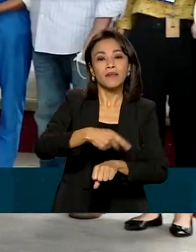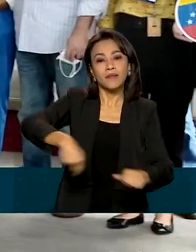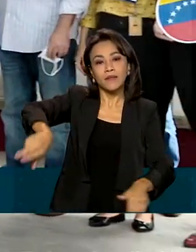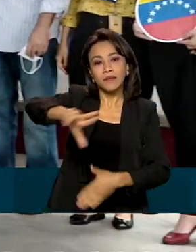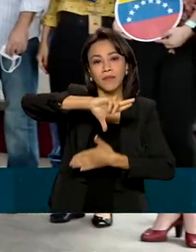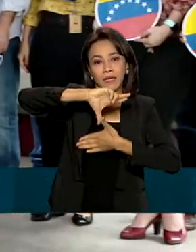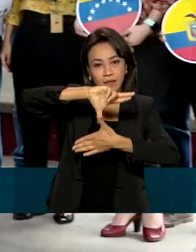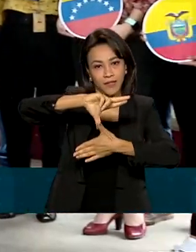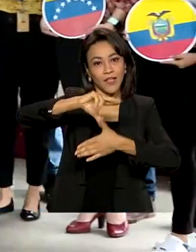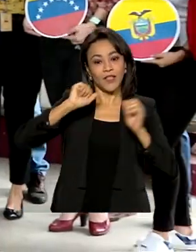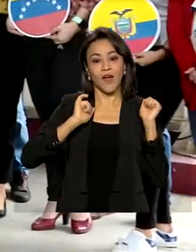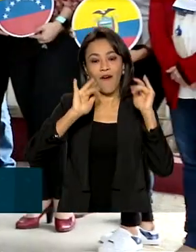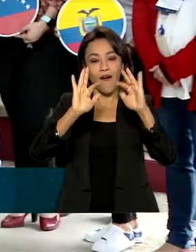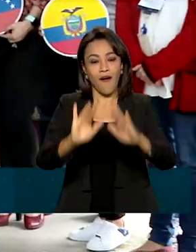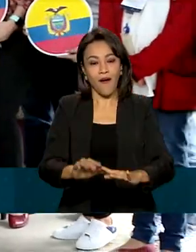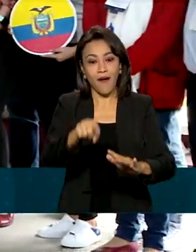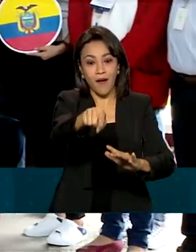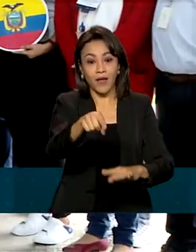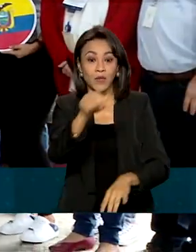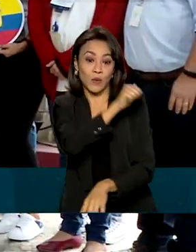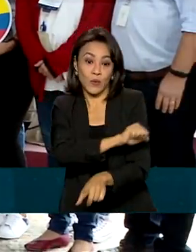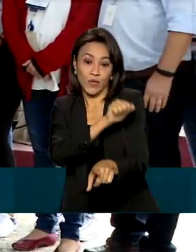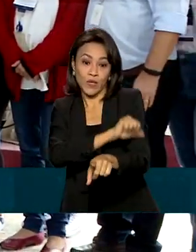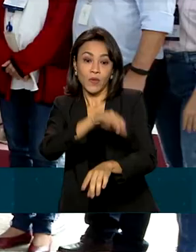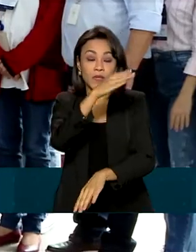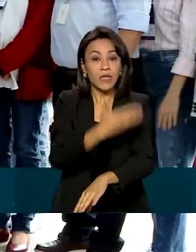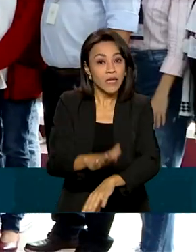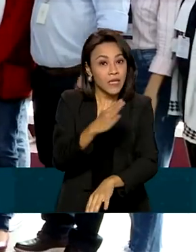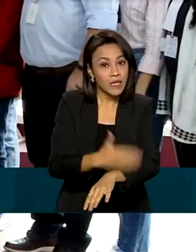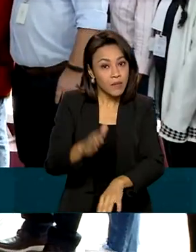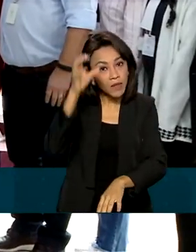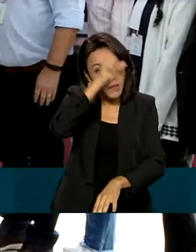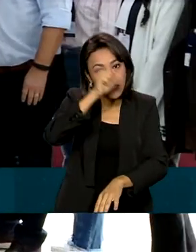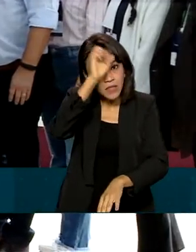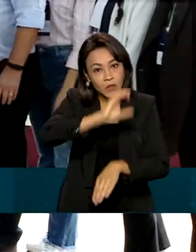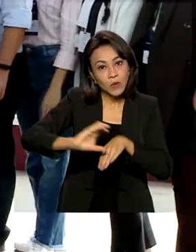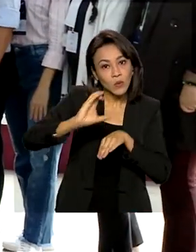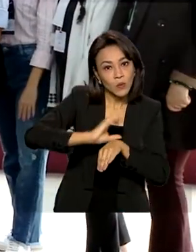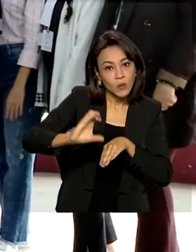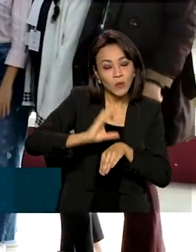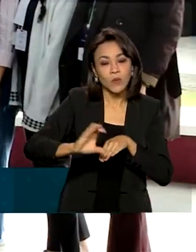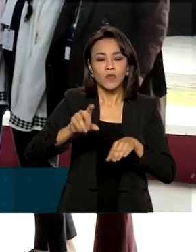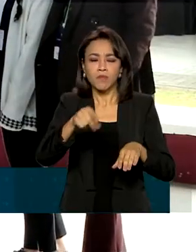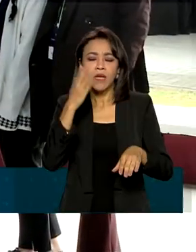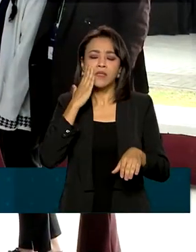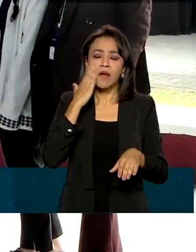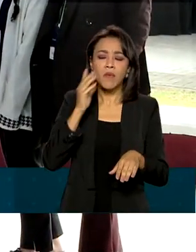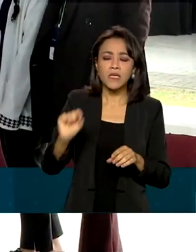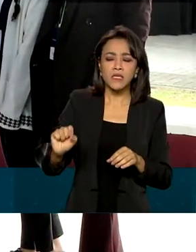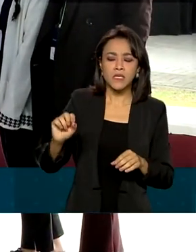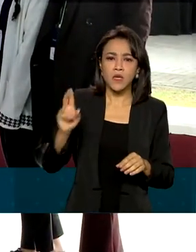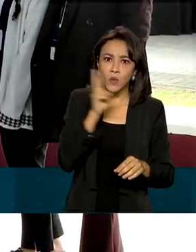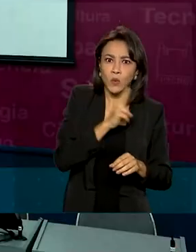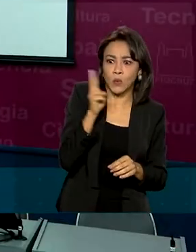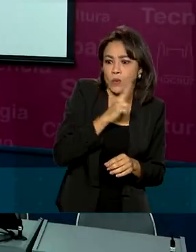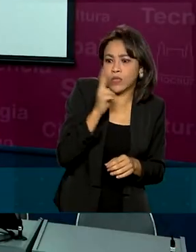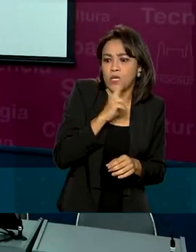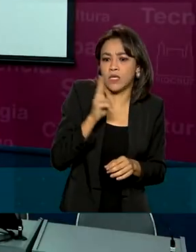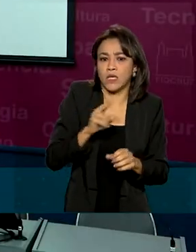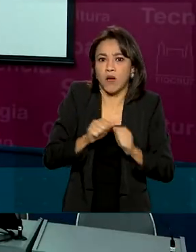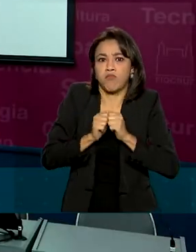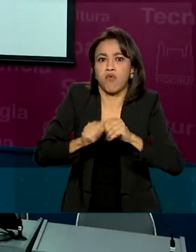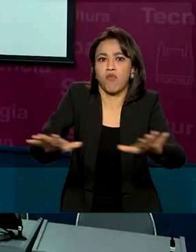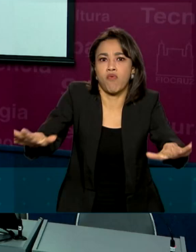de Janeiro participando do treinamento prático e teórico. Nas aulas, eles aprendem como agir numa possível emergência sanitária